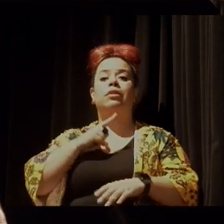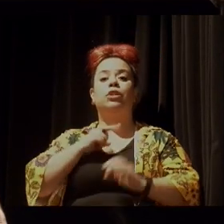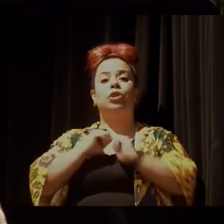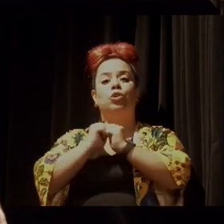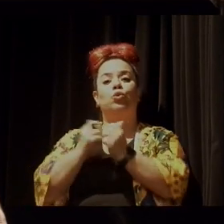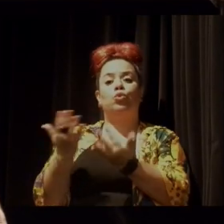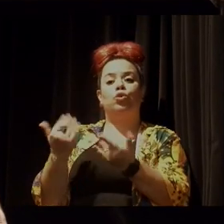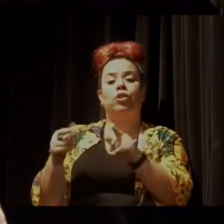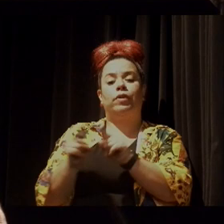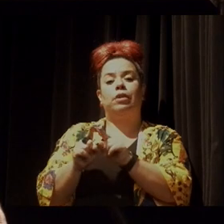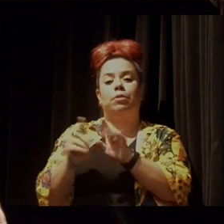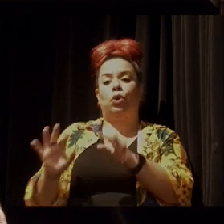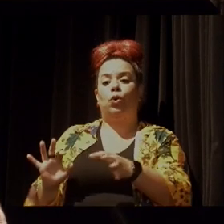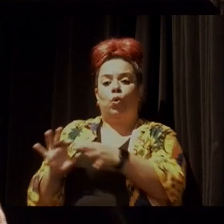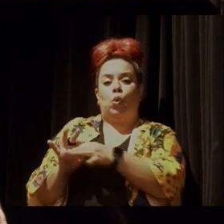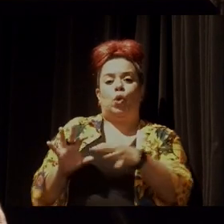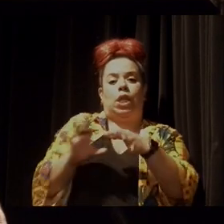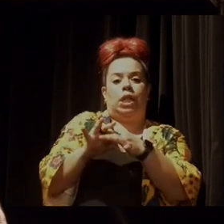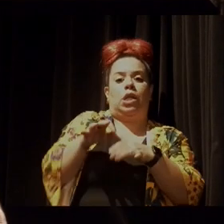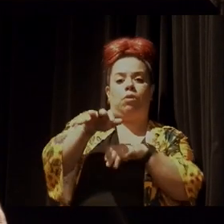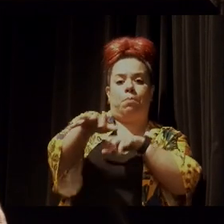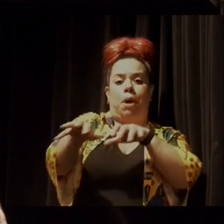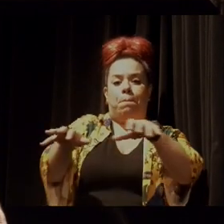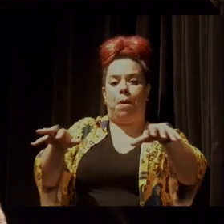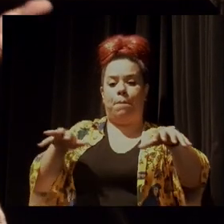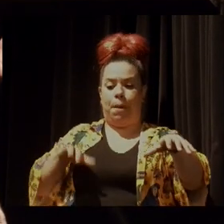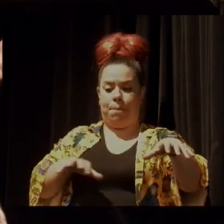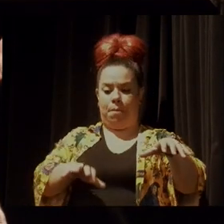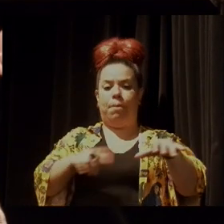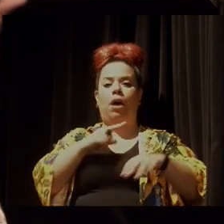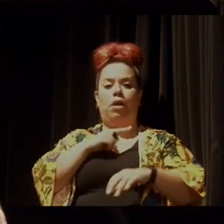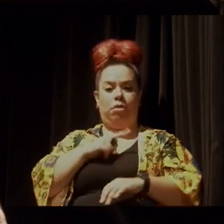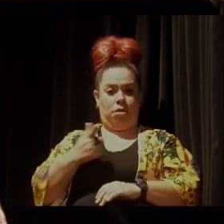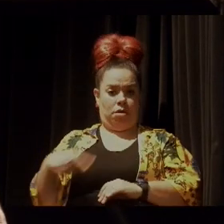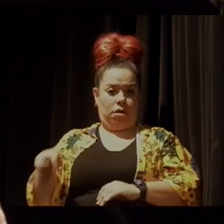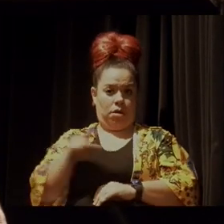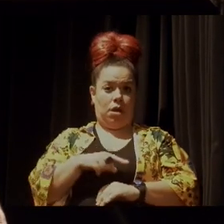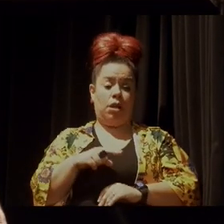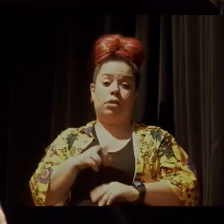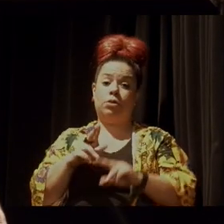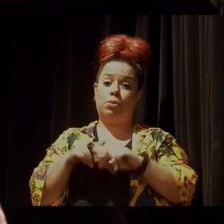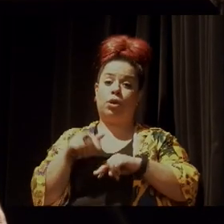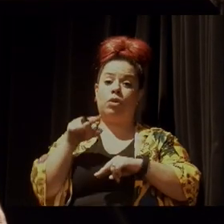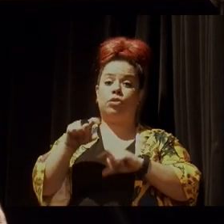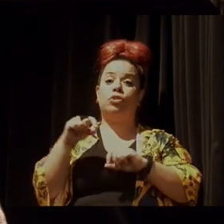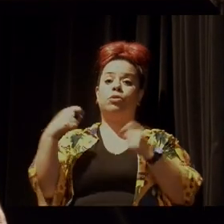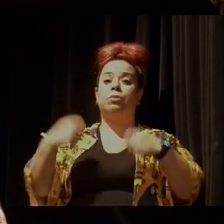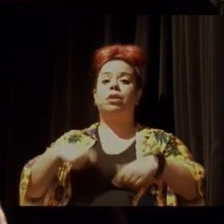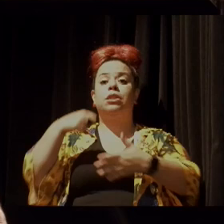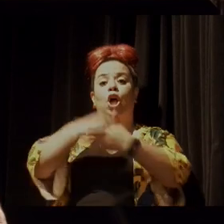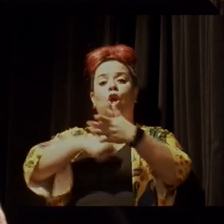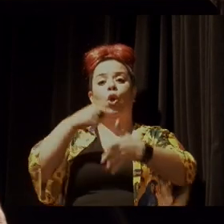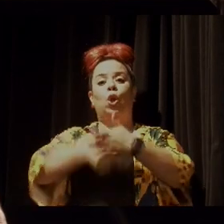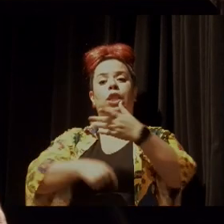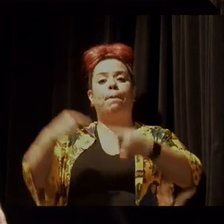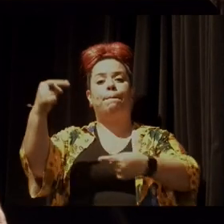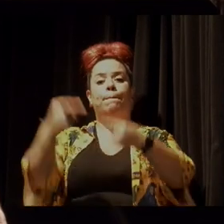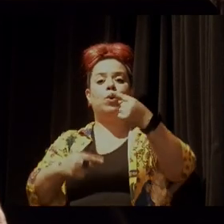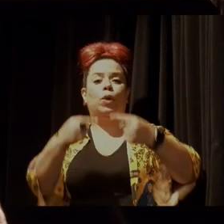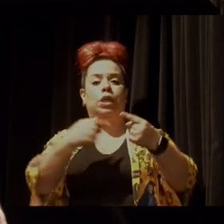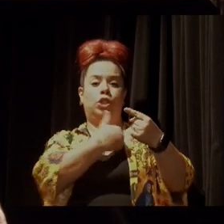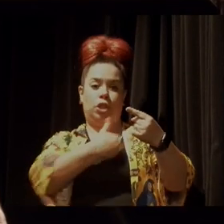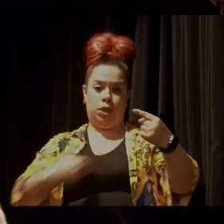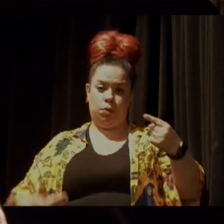se conectando ao seu território, e para isso a gente precisa lutar por políticas públicas para que esse